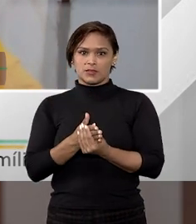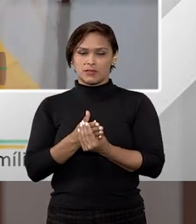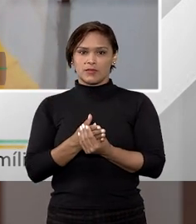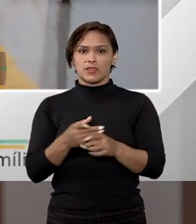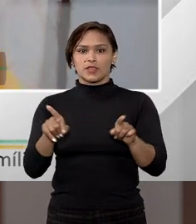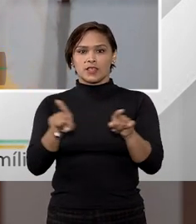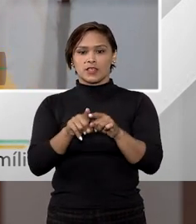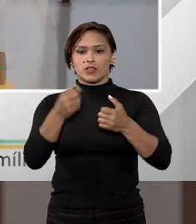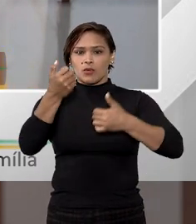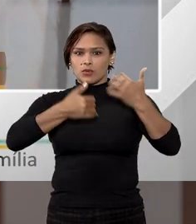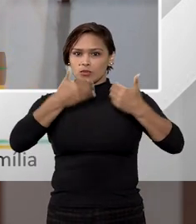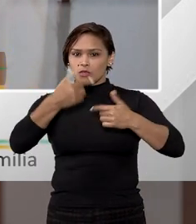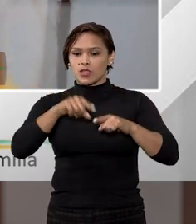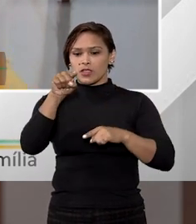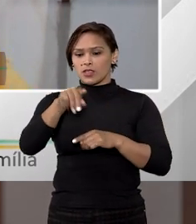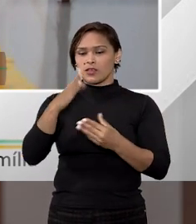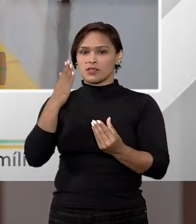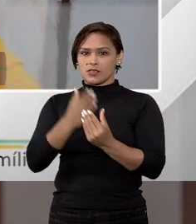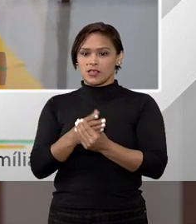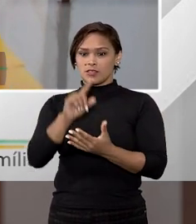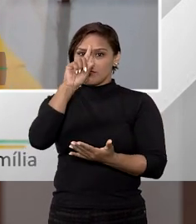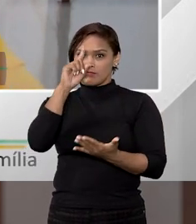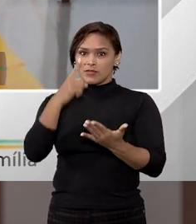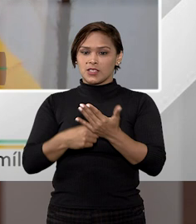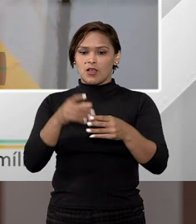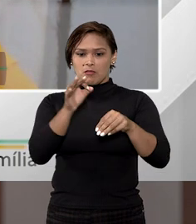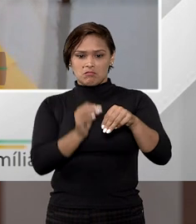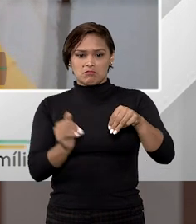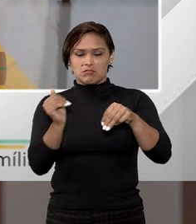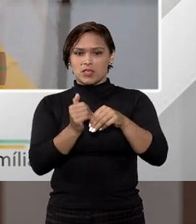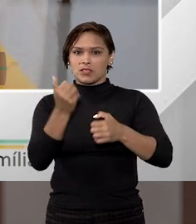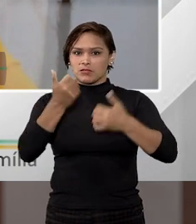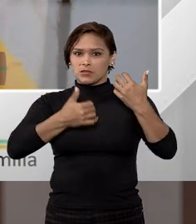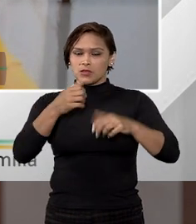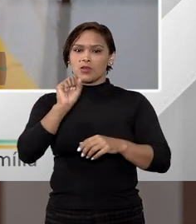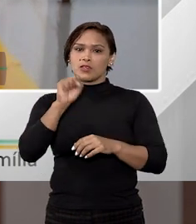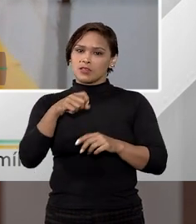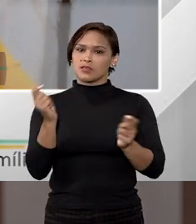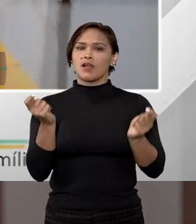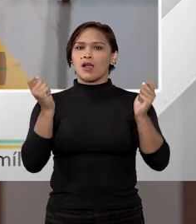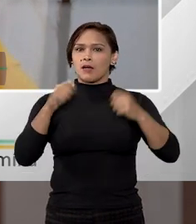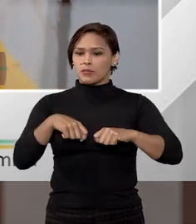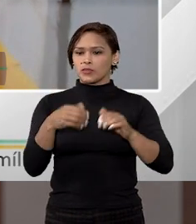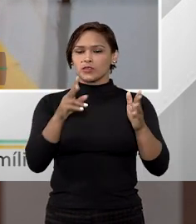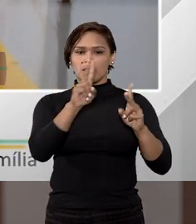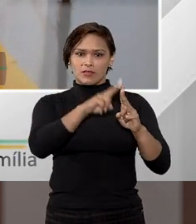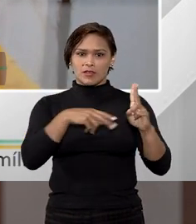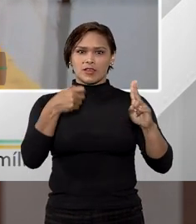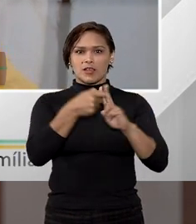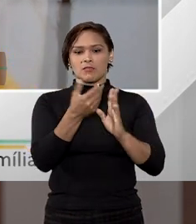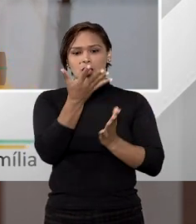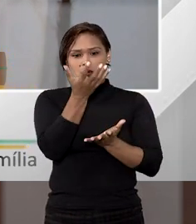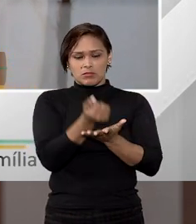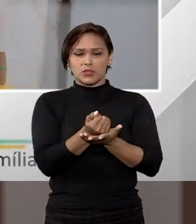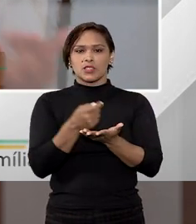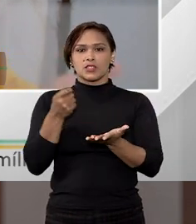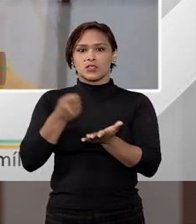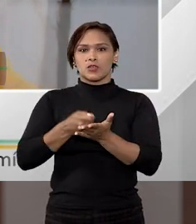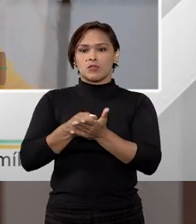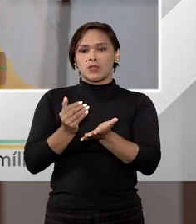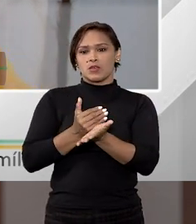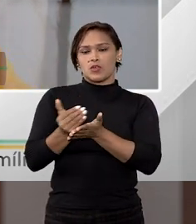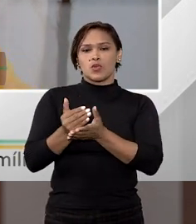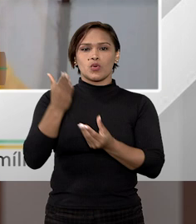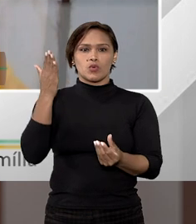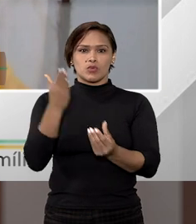e é por conta disso, neste caso, que essa decisão o ministro bem colocou que sim, era possível, então, que a parte adquirisse um bem, ainda